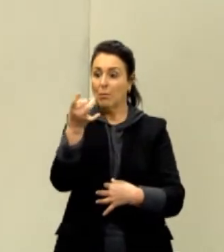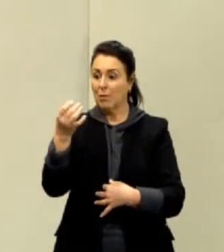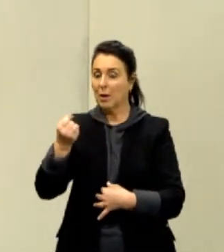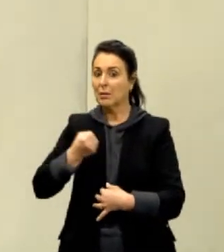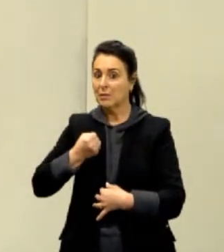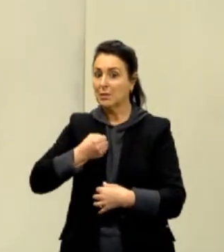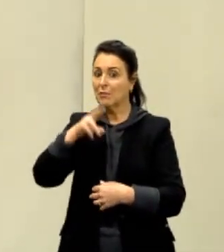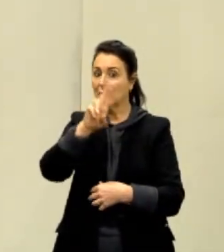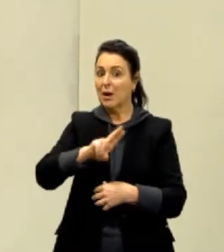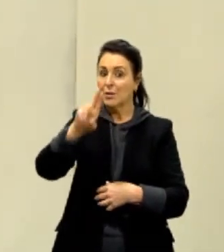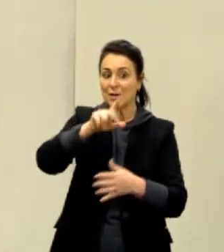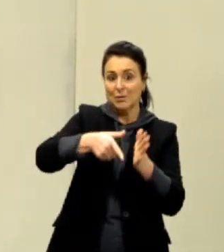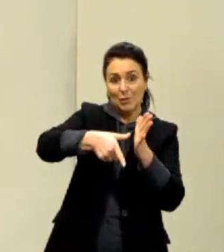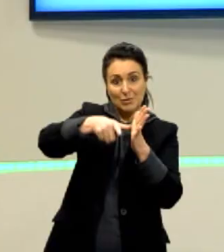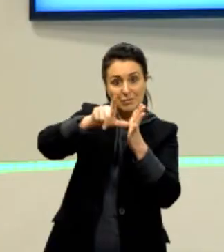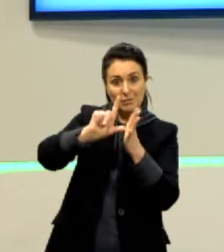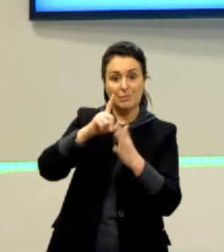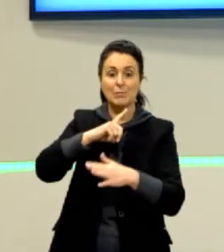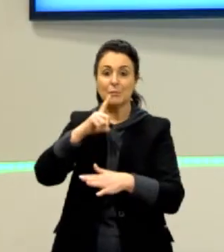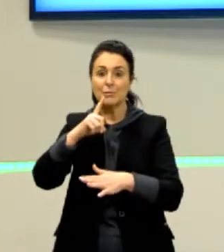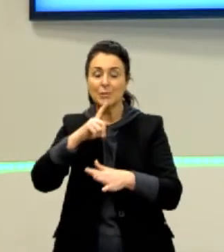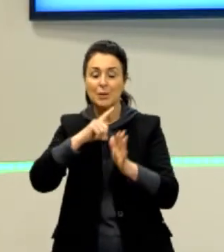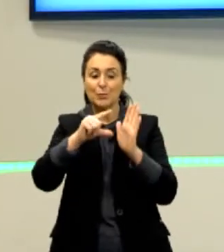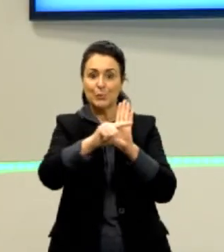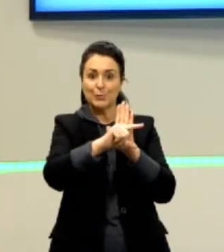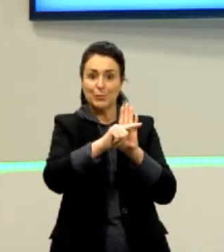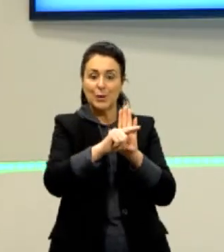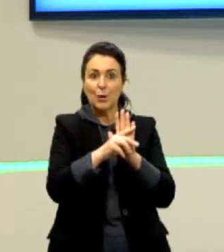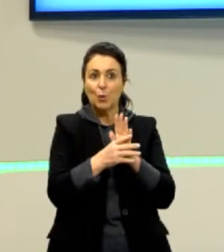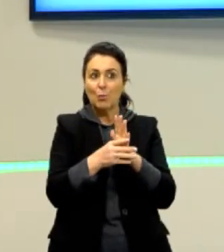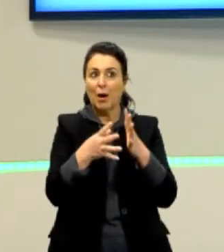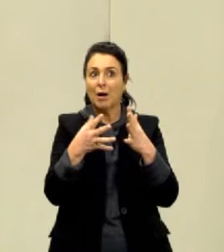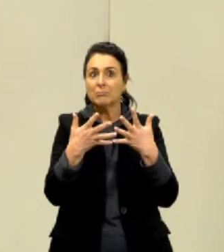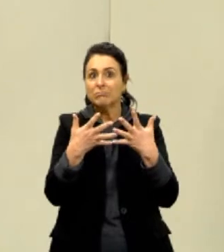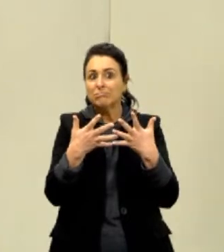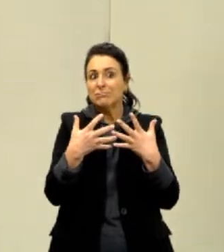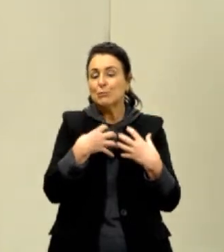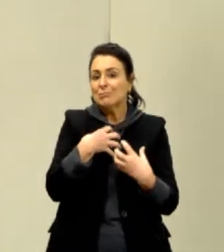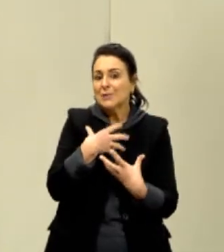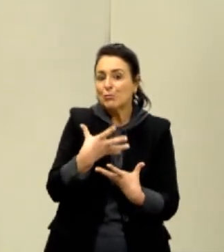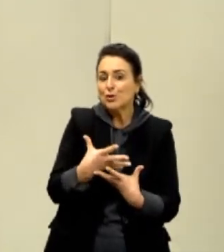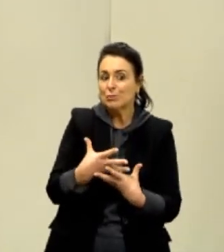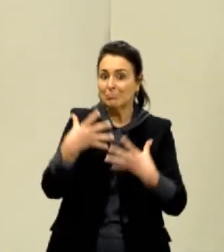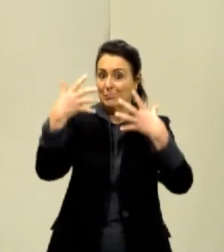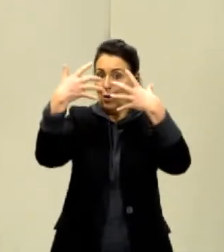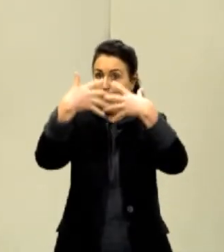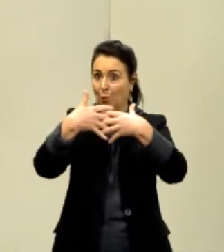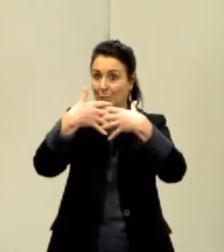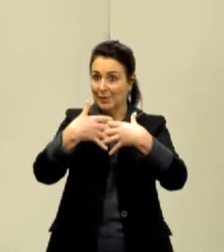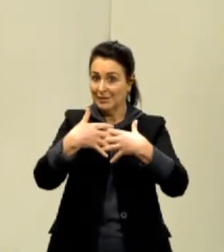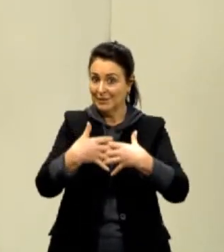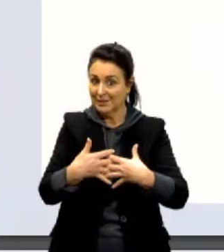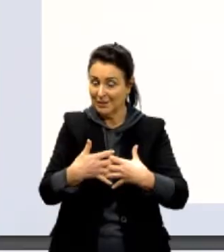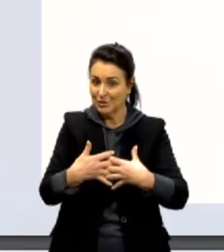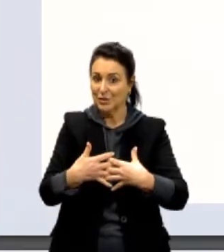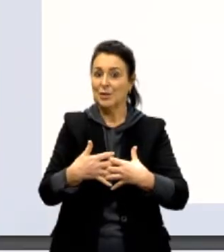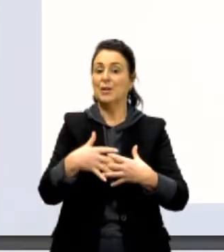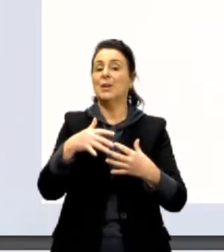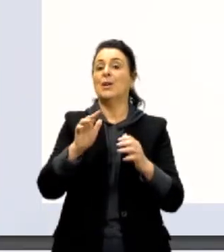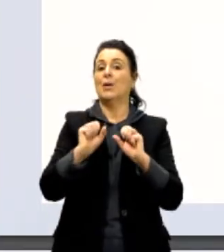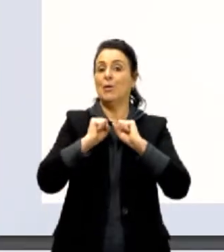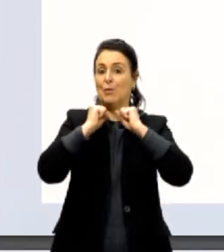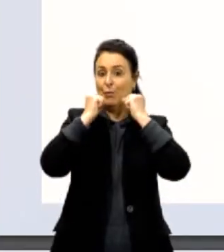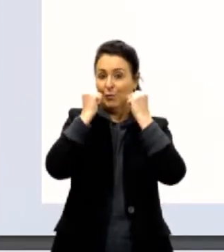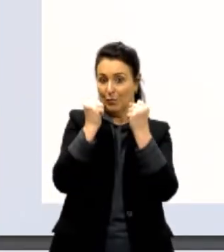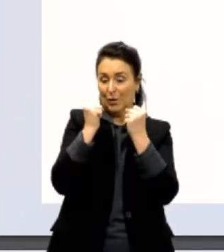as anteriores. Então, nós temos aí uma situação de complexidade, né? Então, a força quilograma vezes metro por